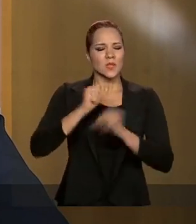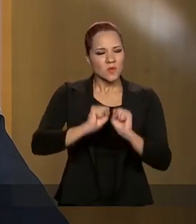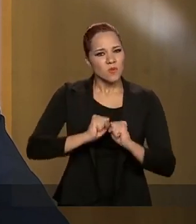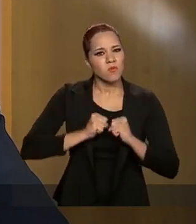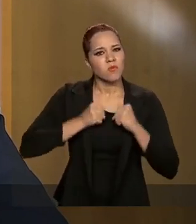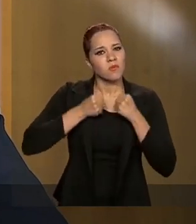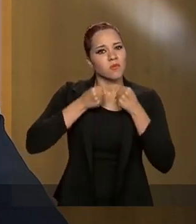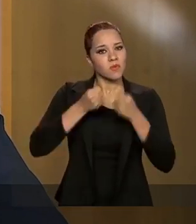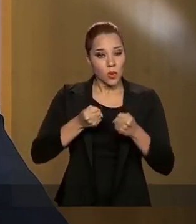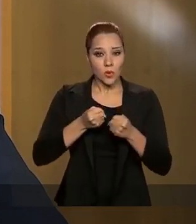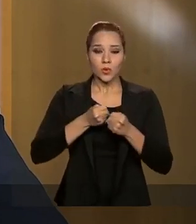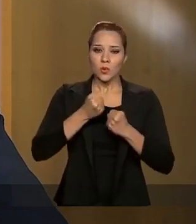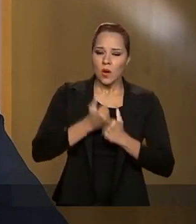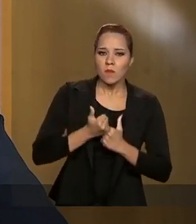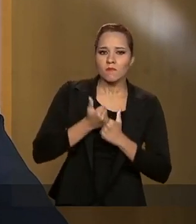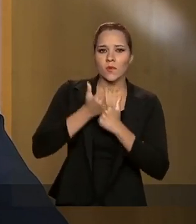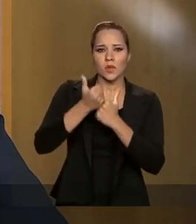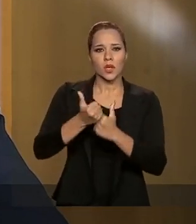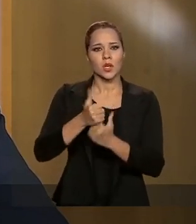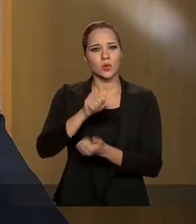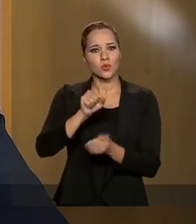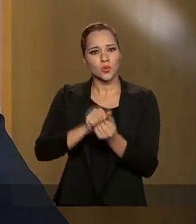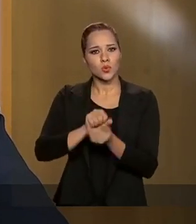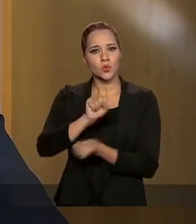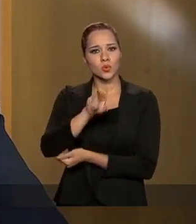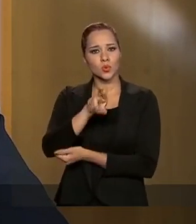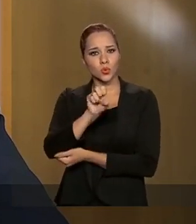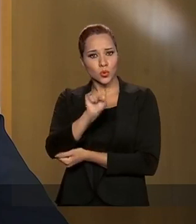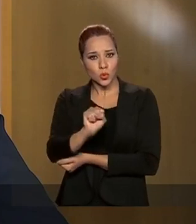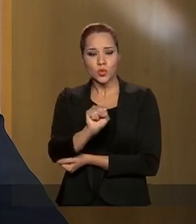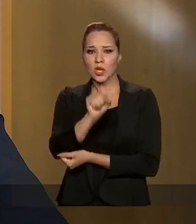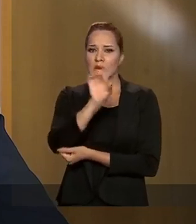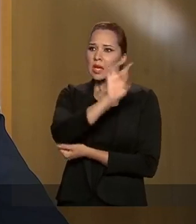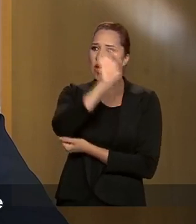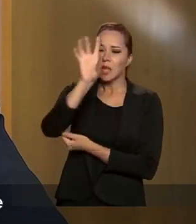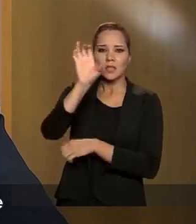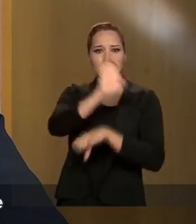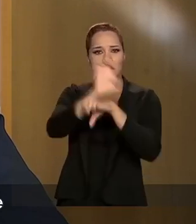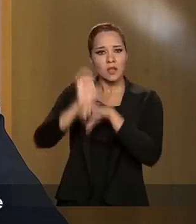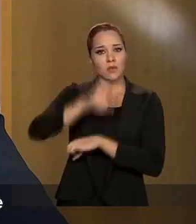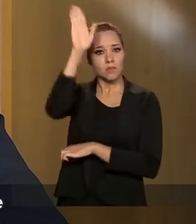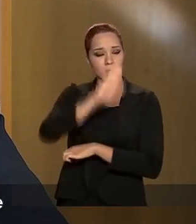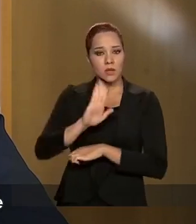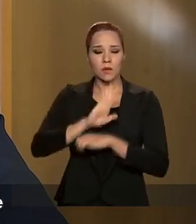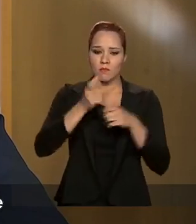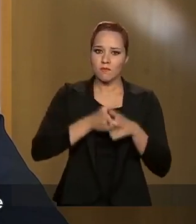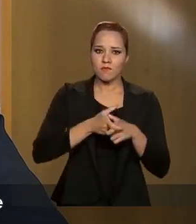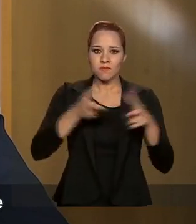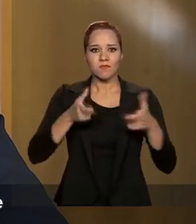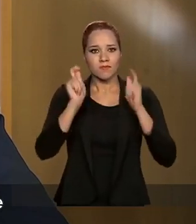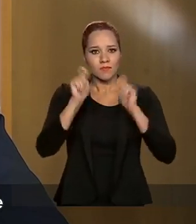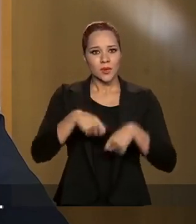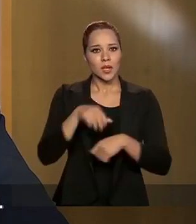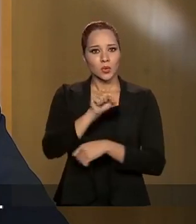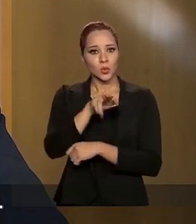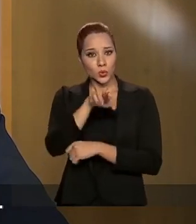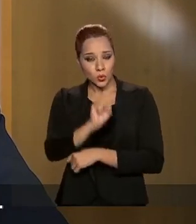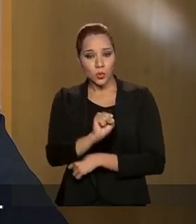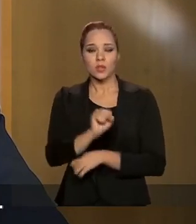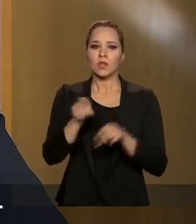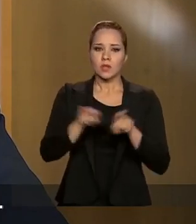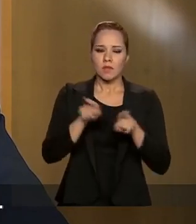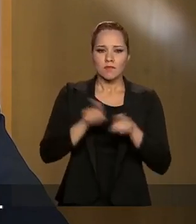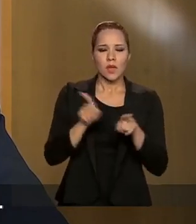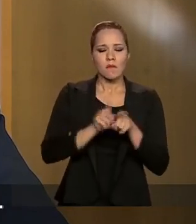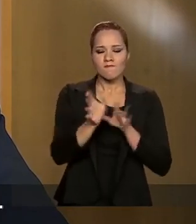esforços, apoiando, através do SUS, todos os estados do Brasil, aumentando a capacidade da rede de saúde e